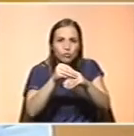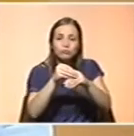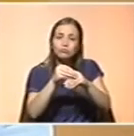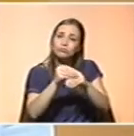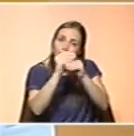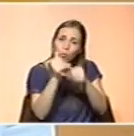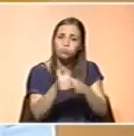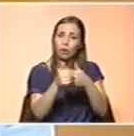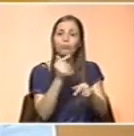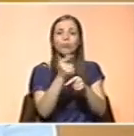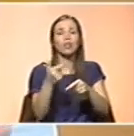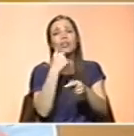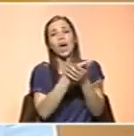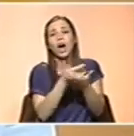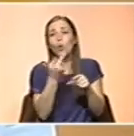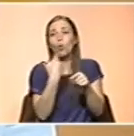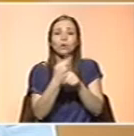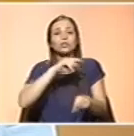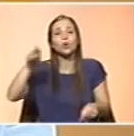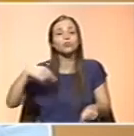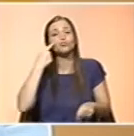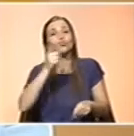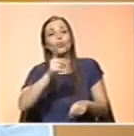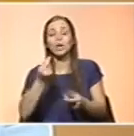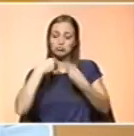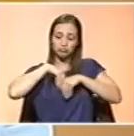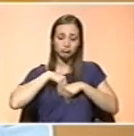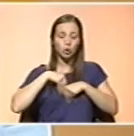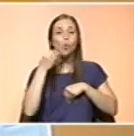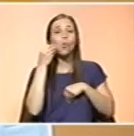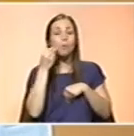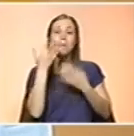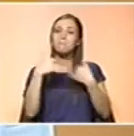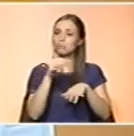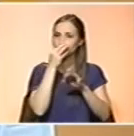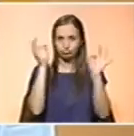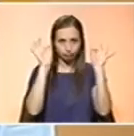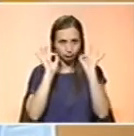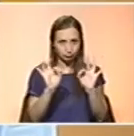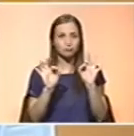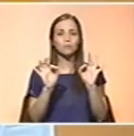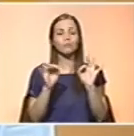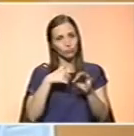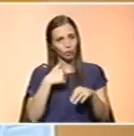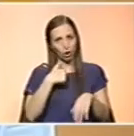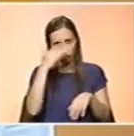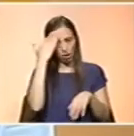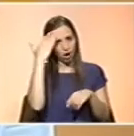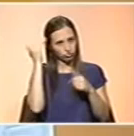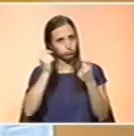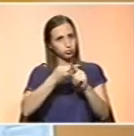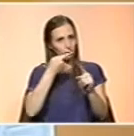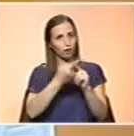benéficos que, porventura, nós ainda não conhecemos o seu efeito, mas que é fantástico. eu sou favorável ao